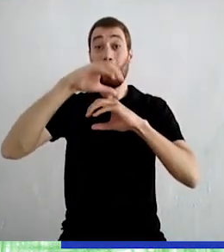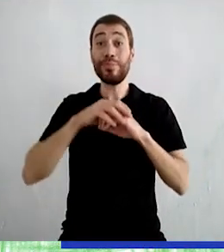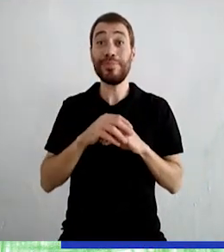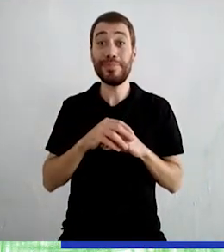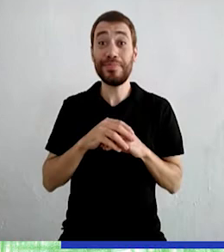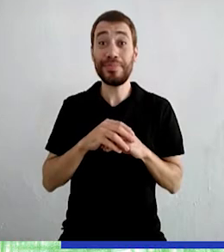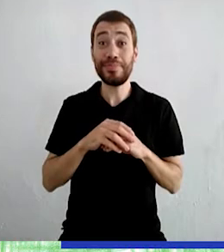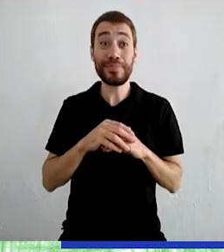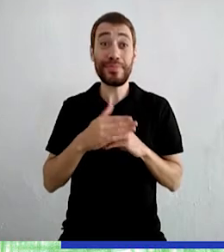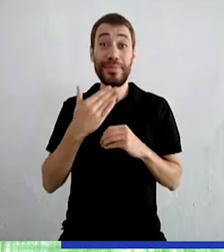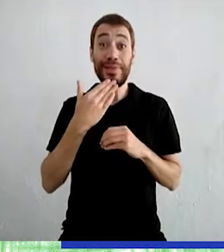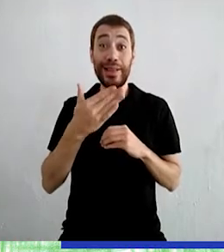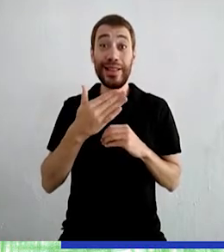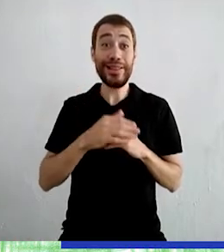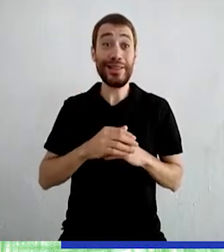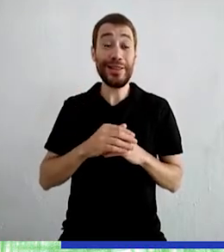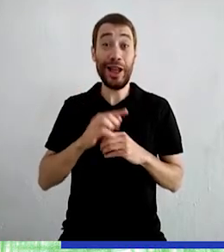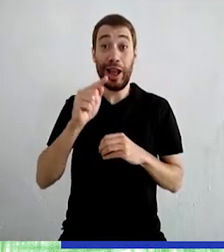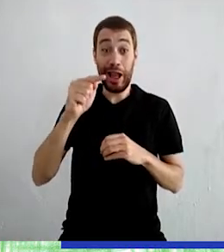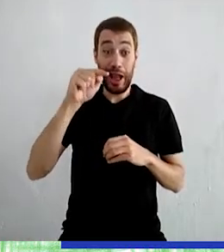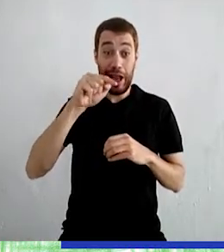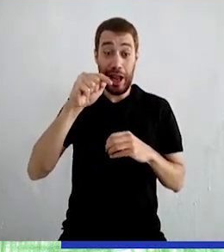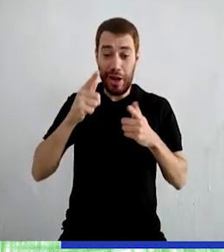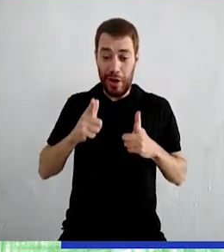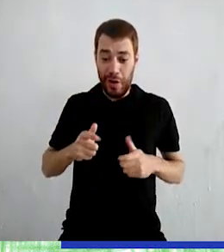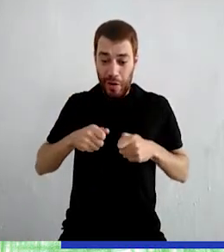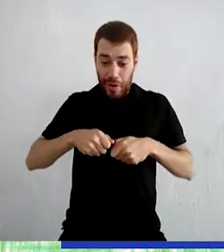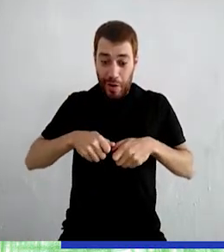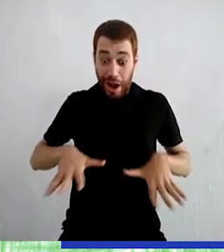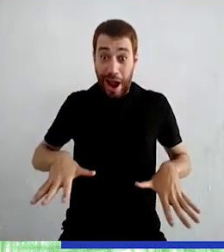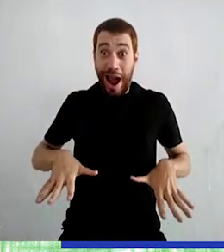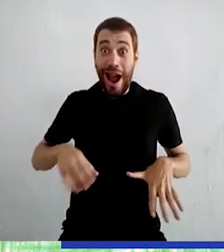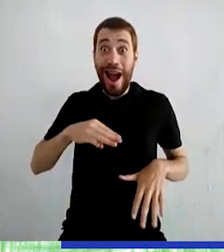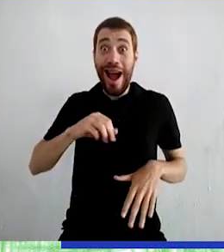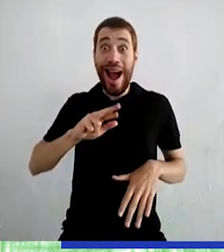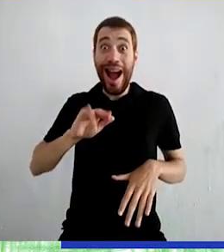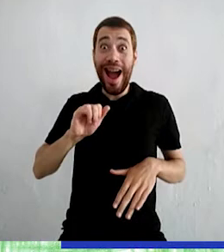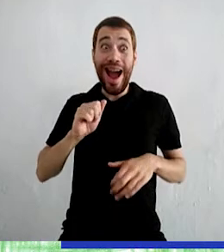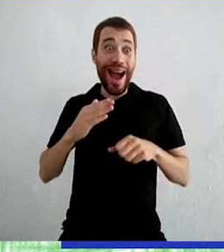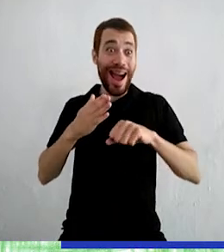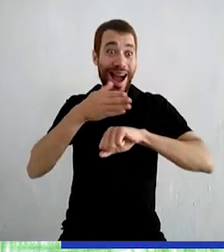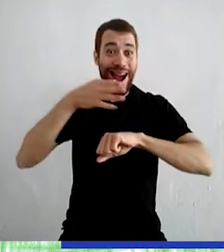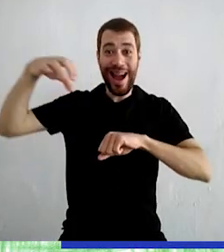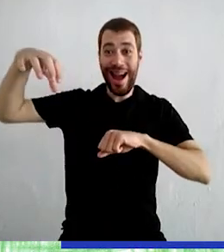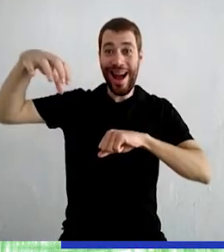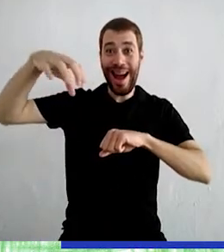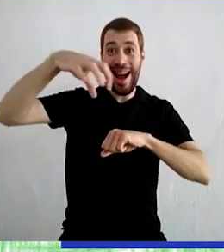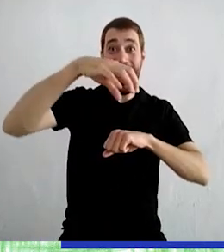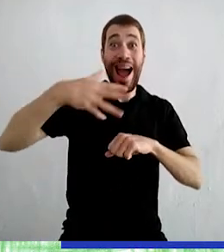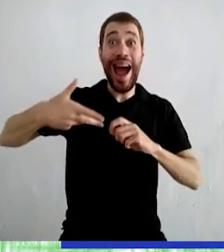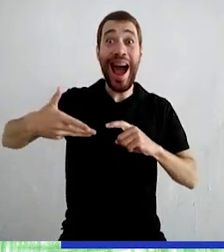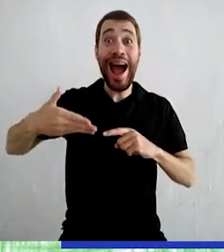Mal terminou de pedir Maria estava vestida num belo vestido Subiu na carruagem Que